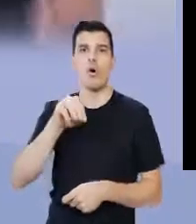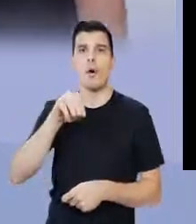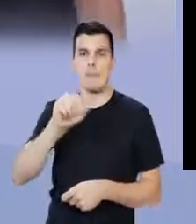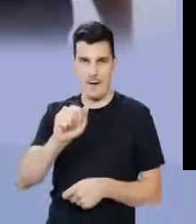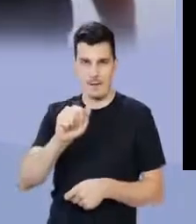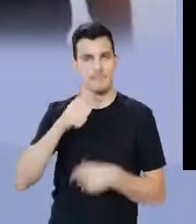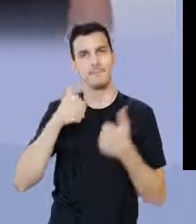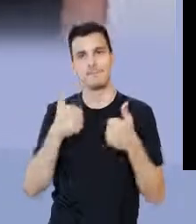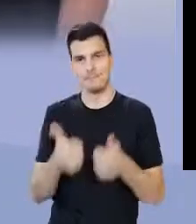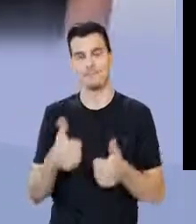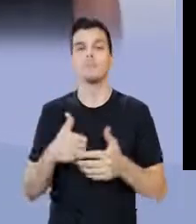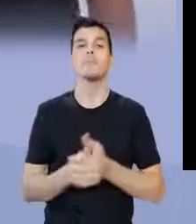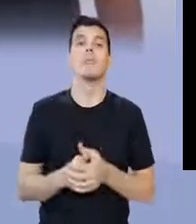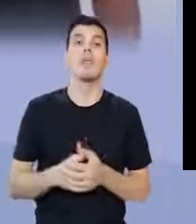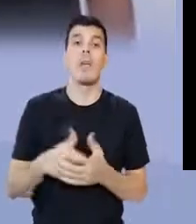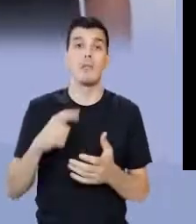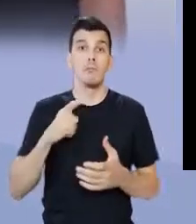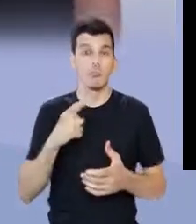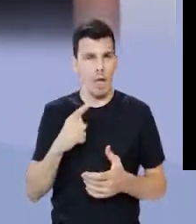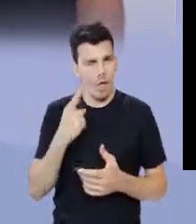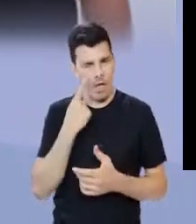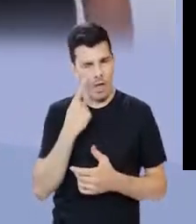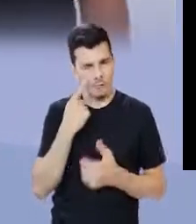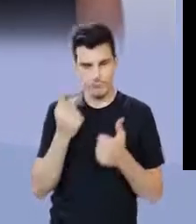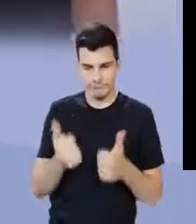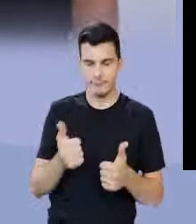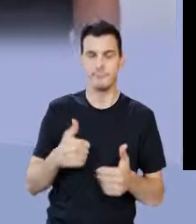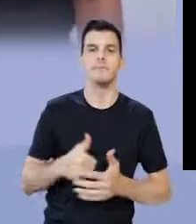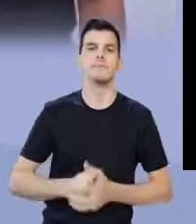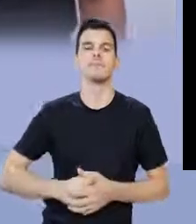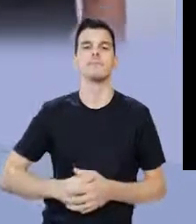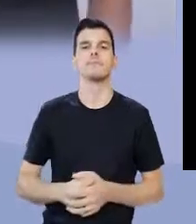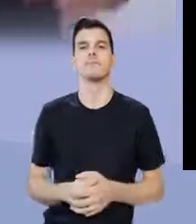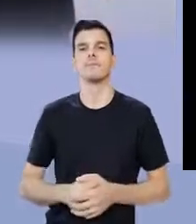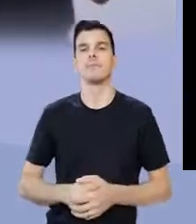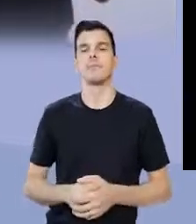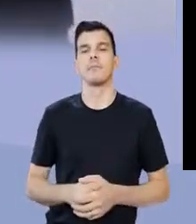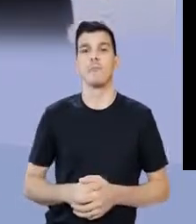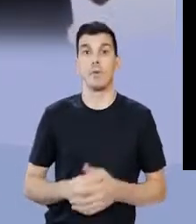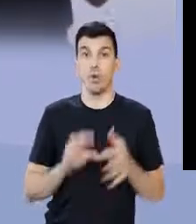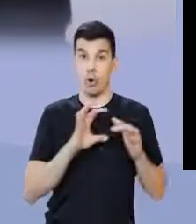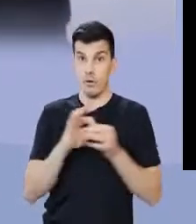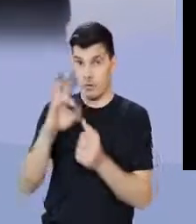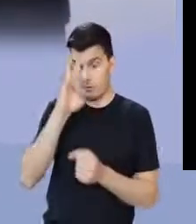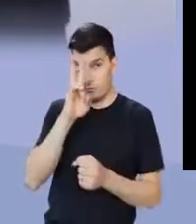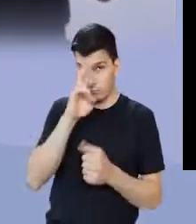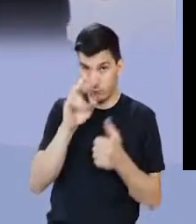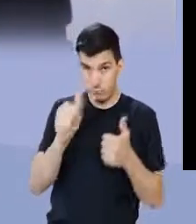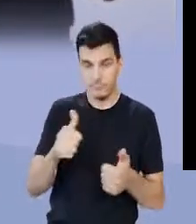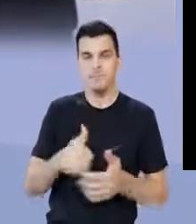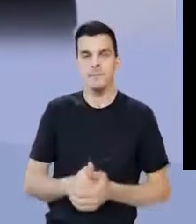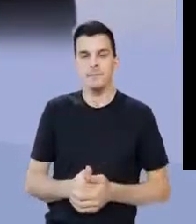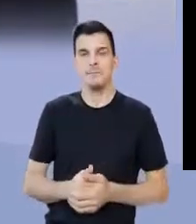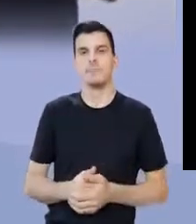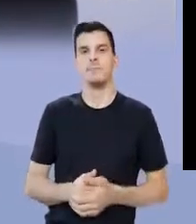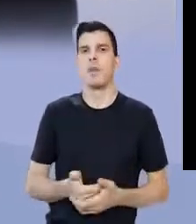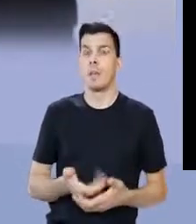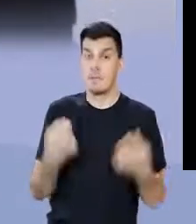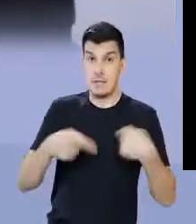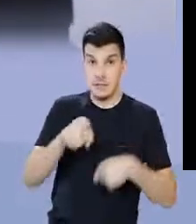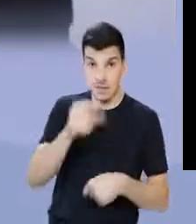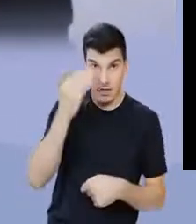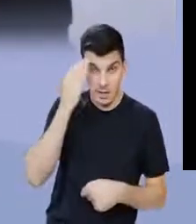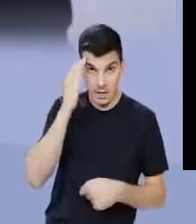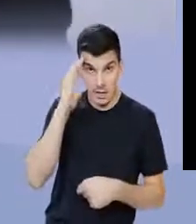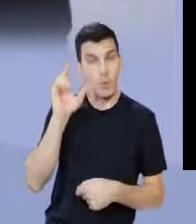a Roma antiga, afinal de contas a gente deve muito a Roma, tá bom? Vamos acompanhar comigo o histórico, o contexto histórico. Primeiro eu quero que